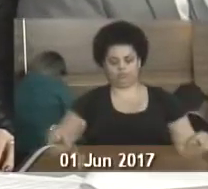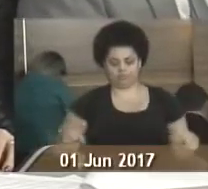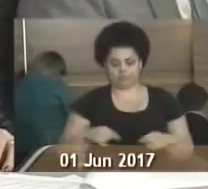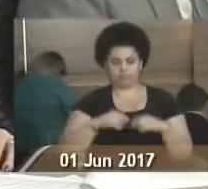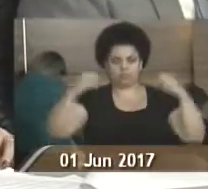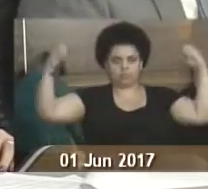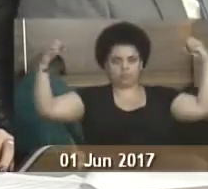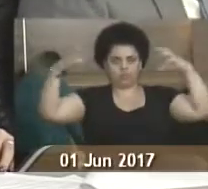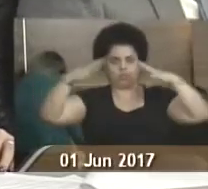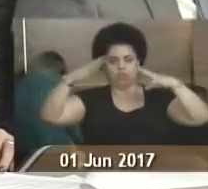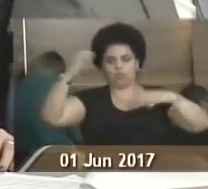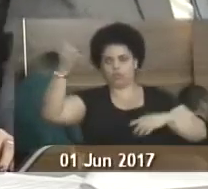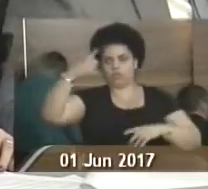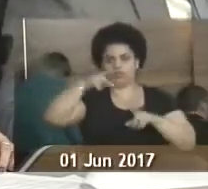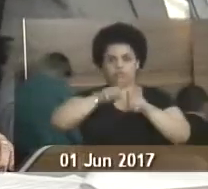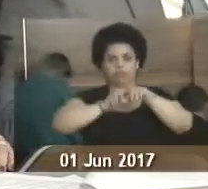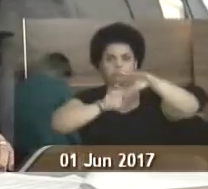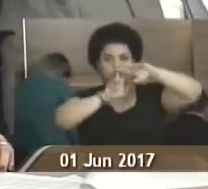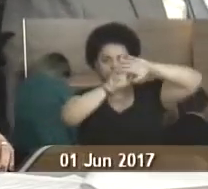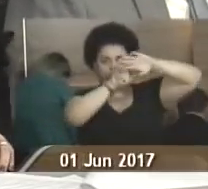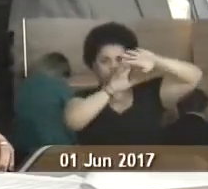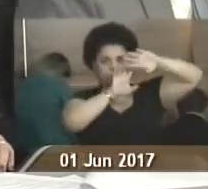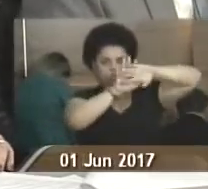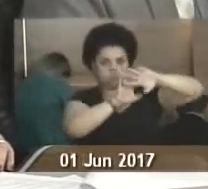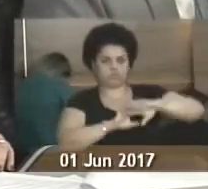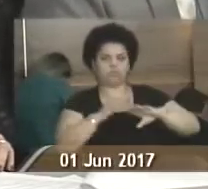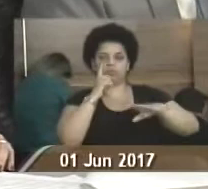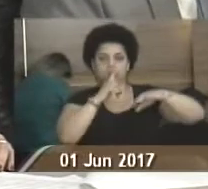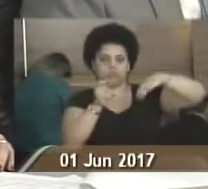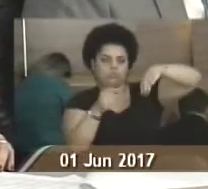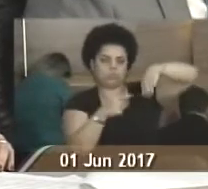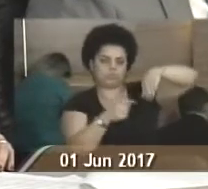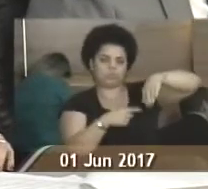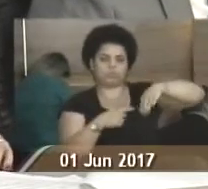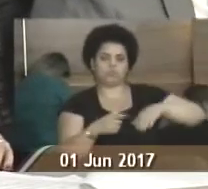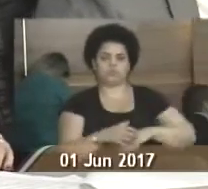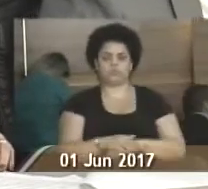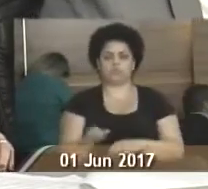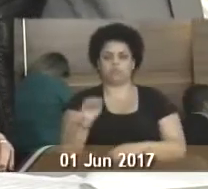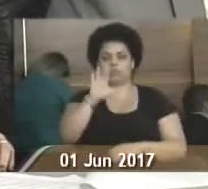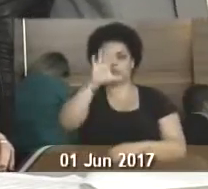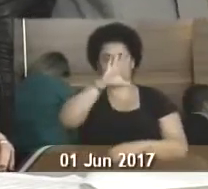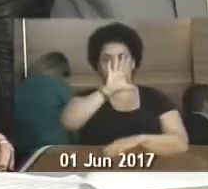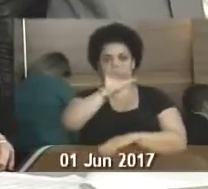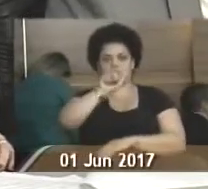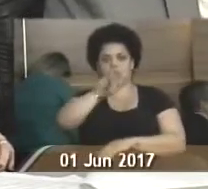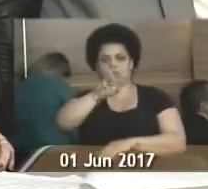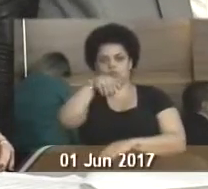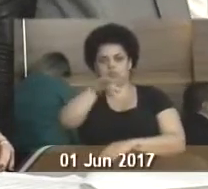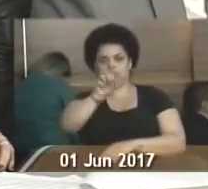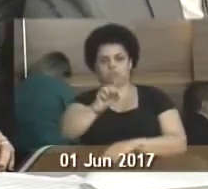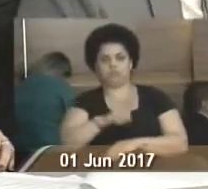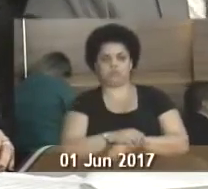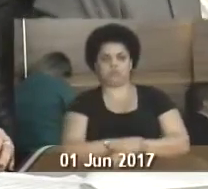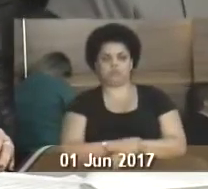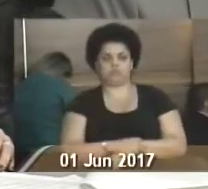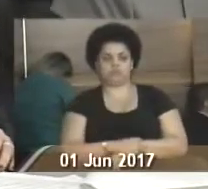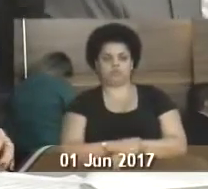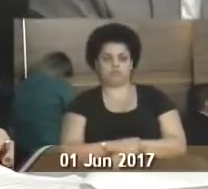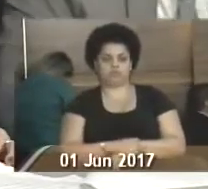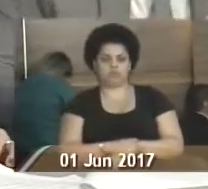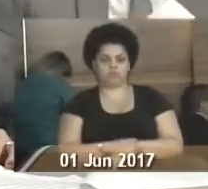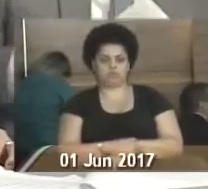queimados e rede para gol na rua Salomão Rezeque, próximo à escadaria da Figueira, Morro do Carmo. Indicação 1723,